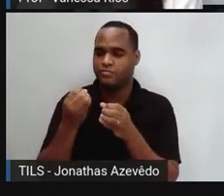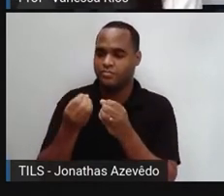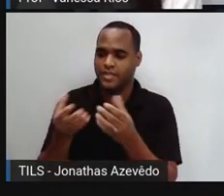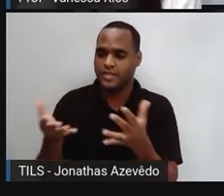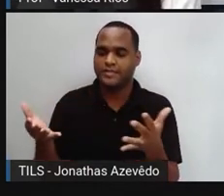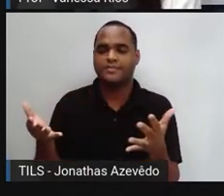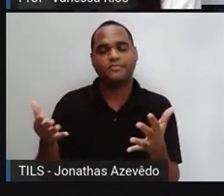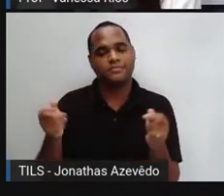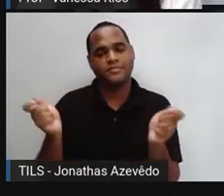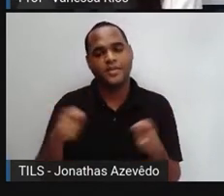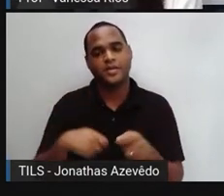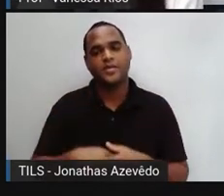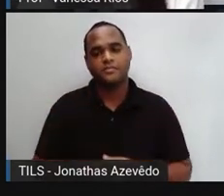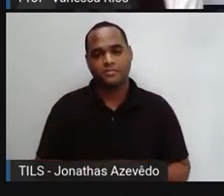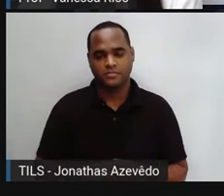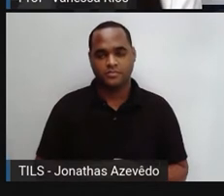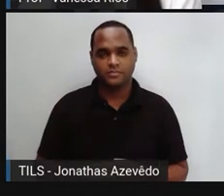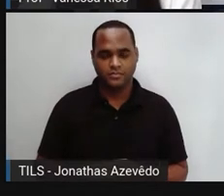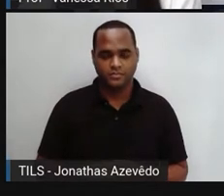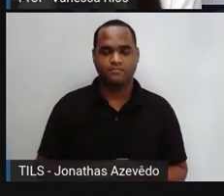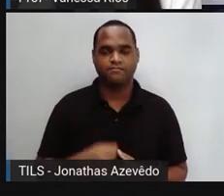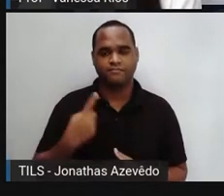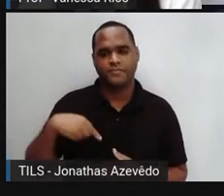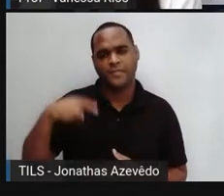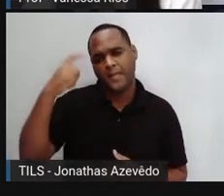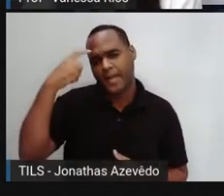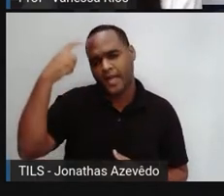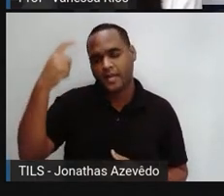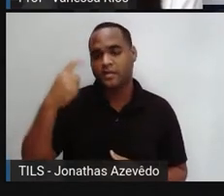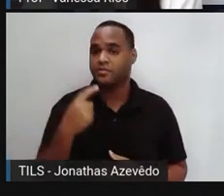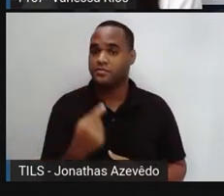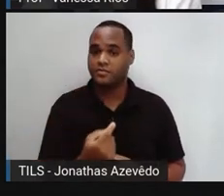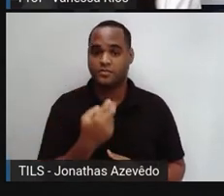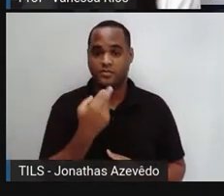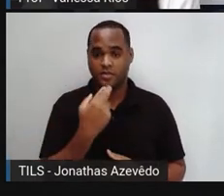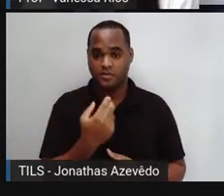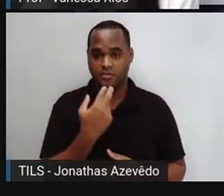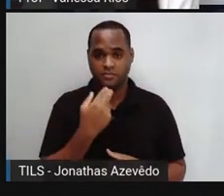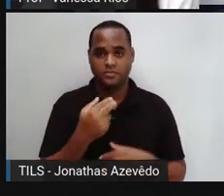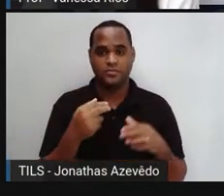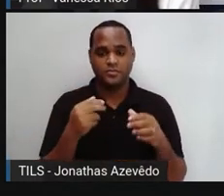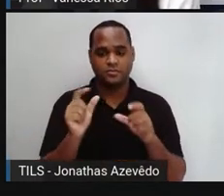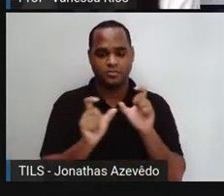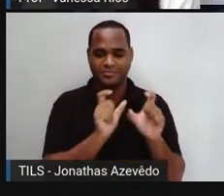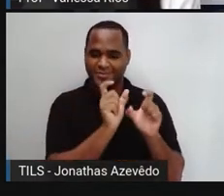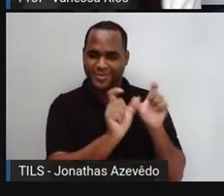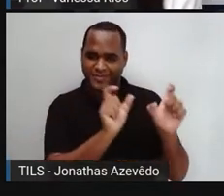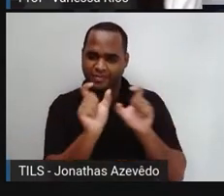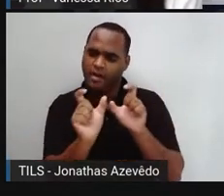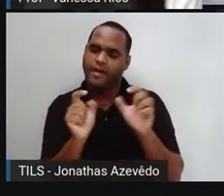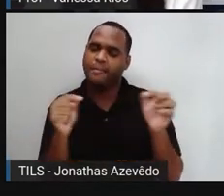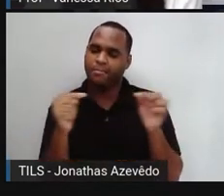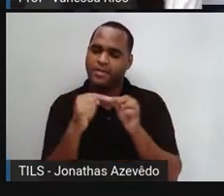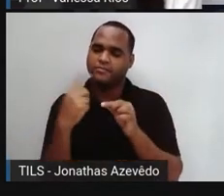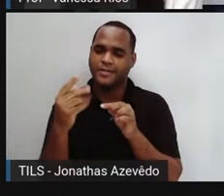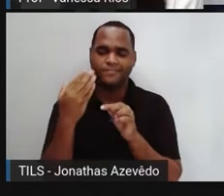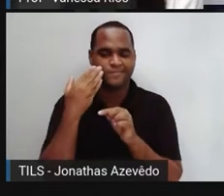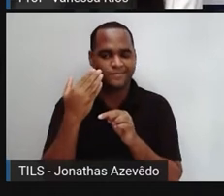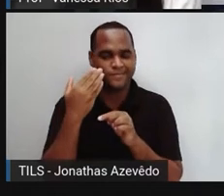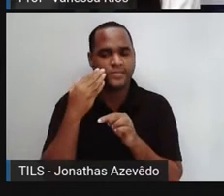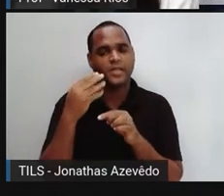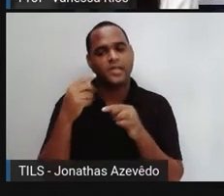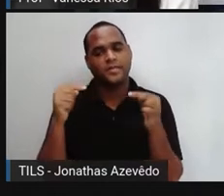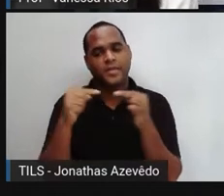determinado grupo. Então, quando a gente pensa em língua, gente pensa num conjunto de signos específicos para